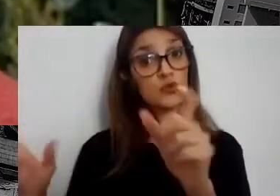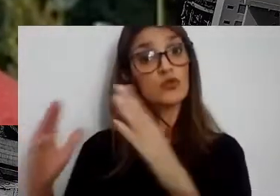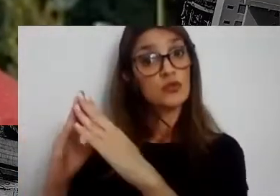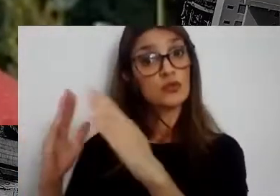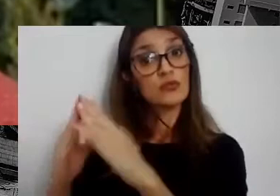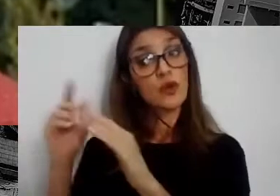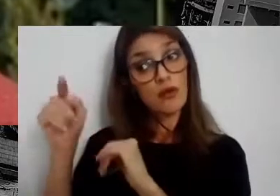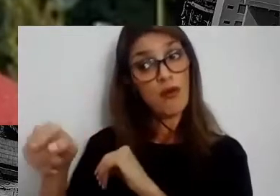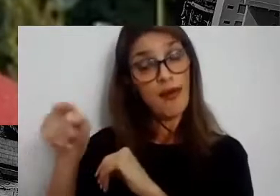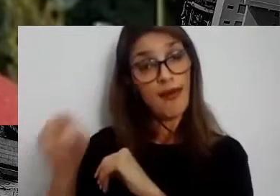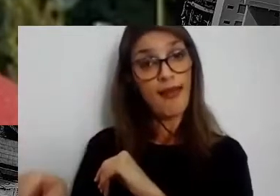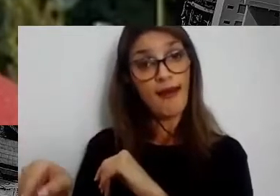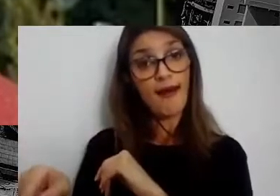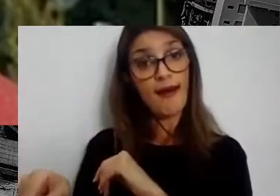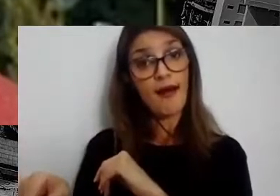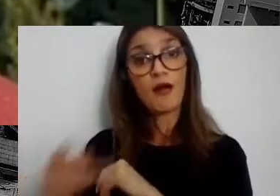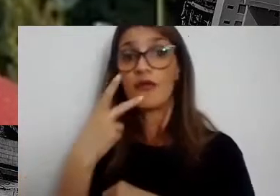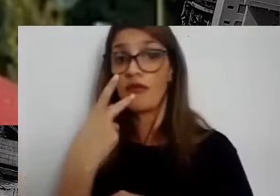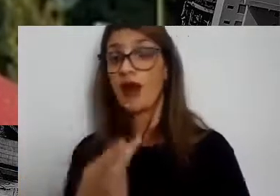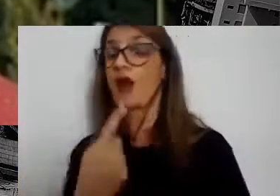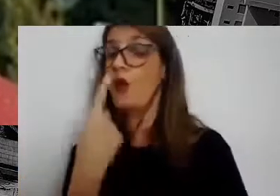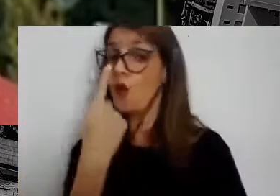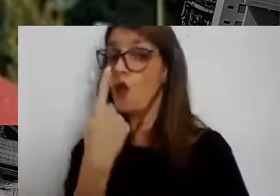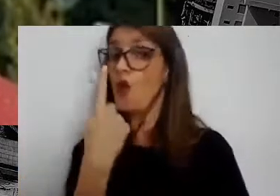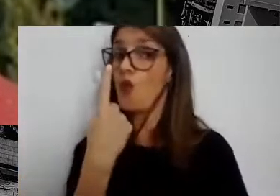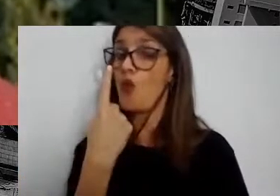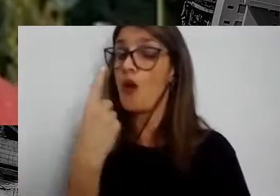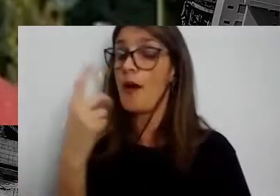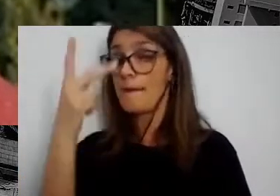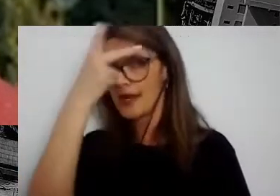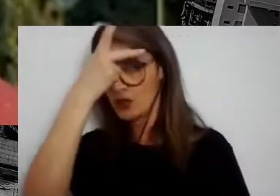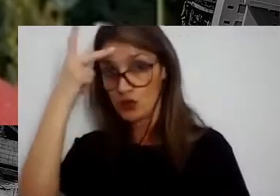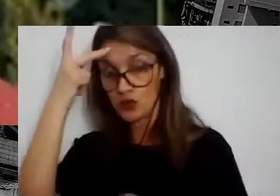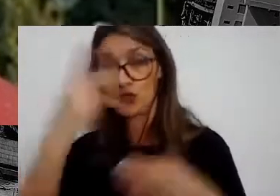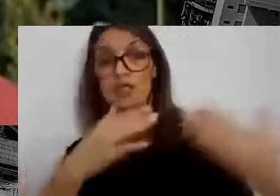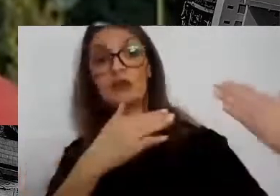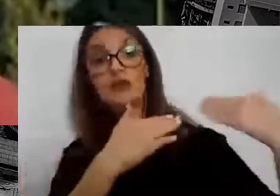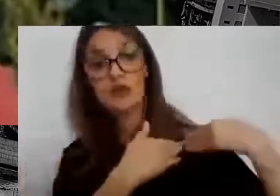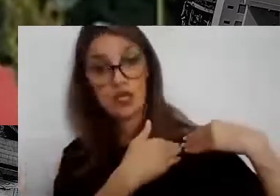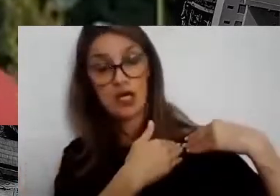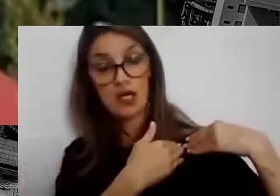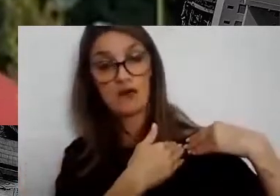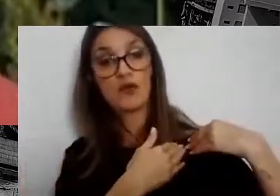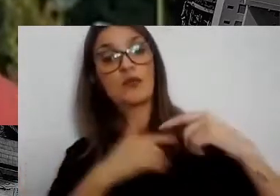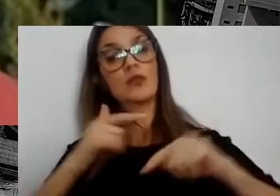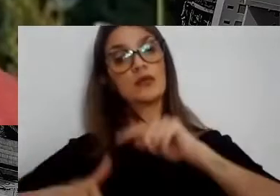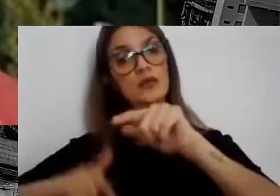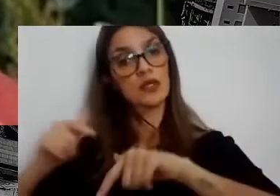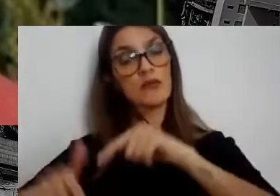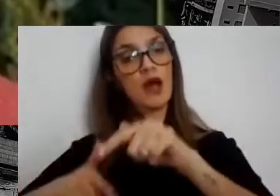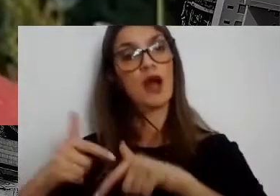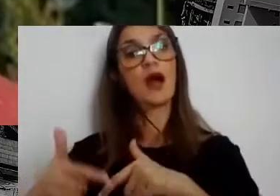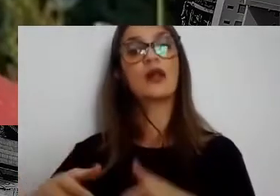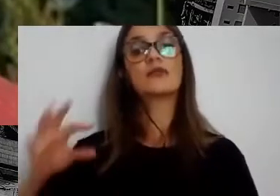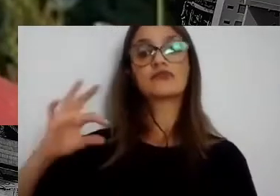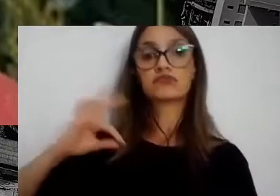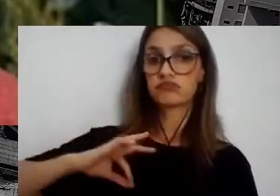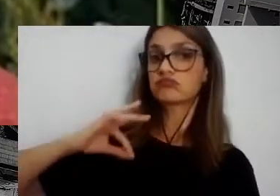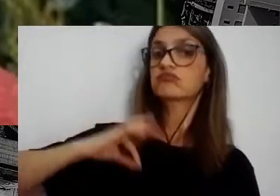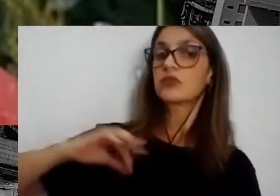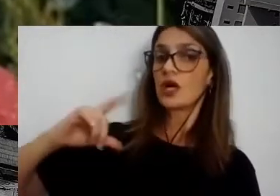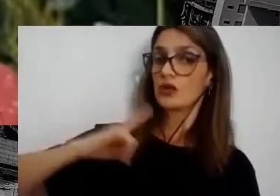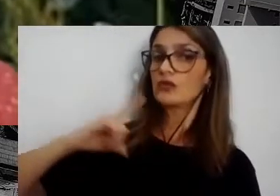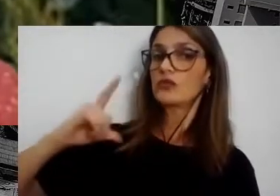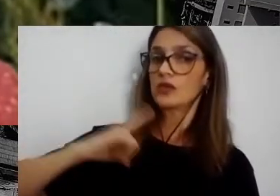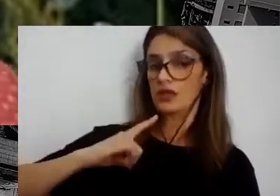um responsável, que vai ser o responsável pela operação do sistema e vai ser remunerado por isso também. Quer dizer,